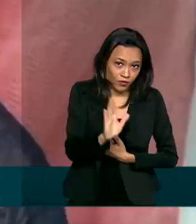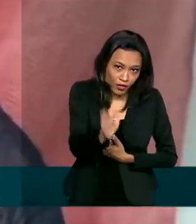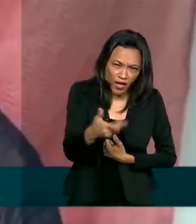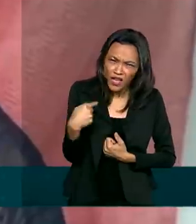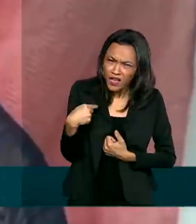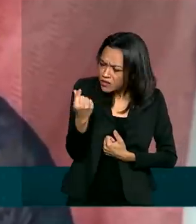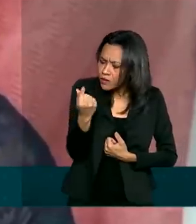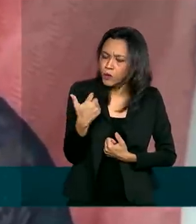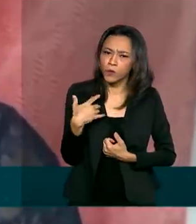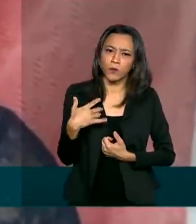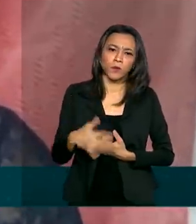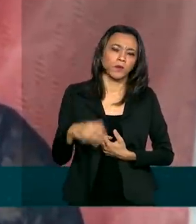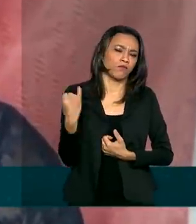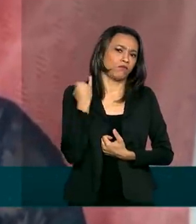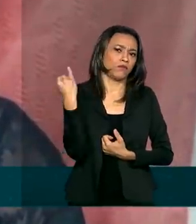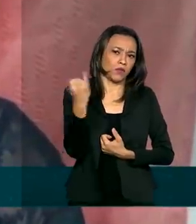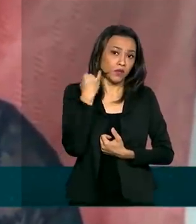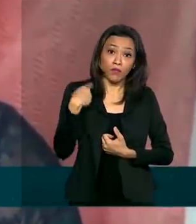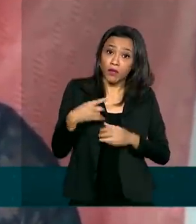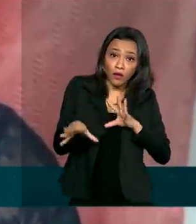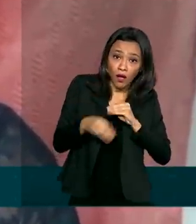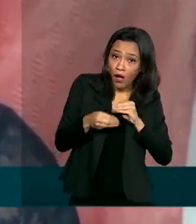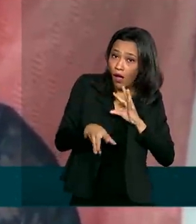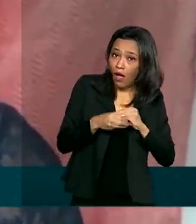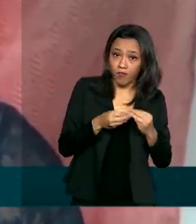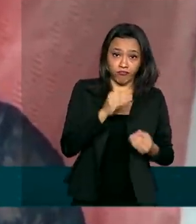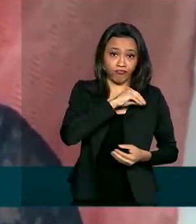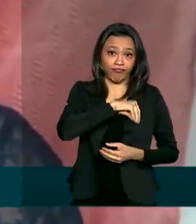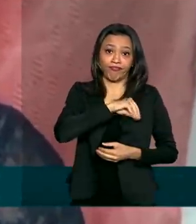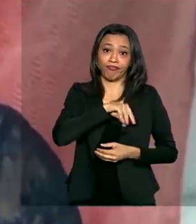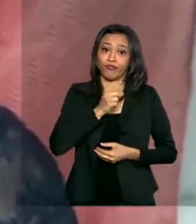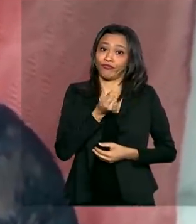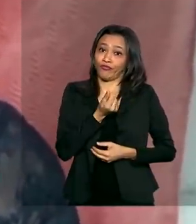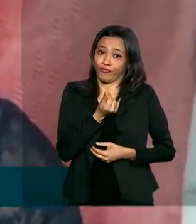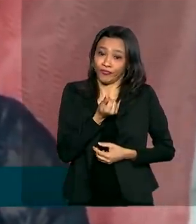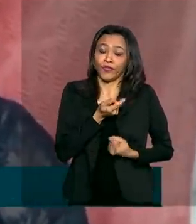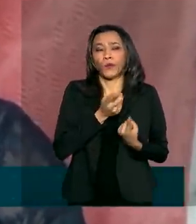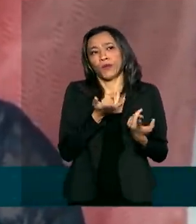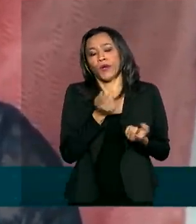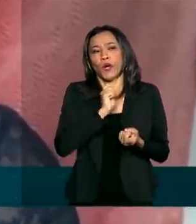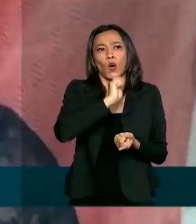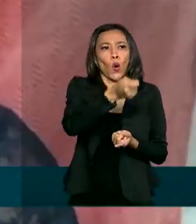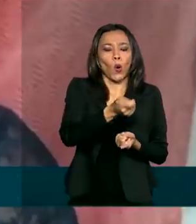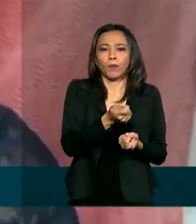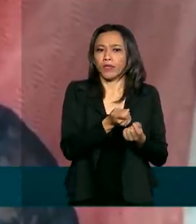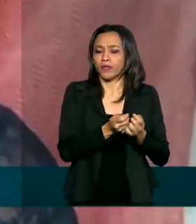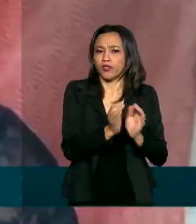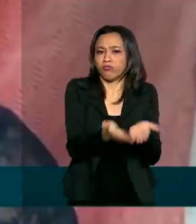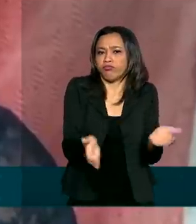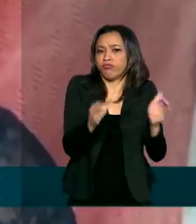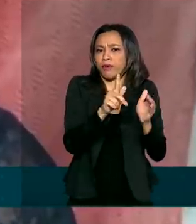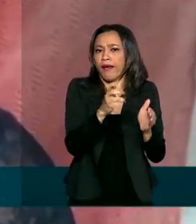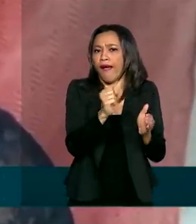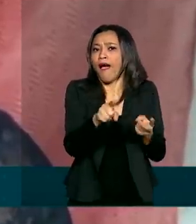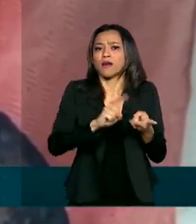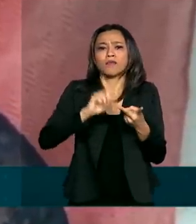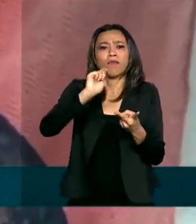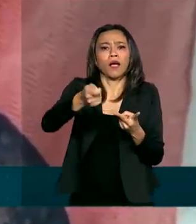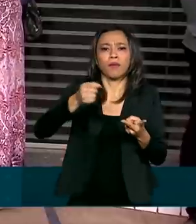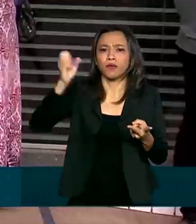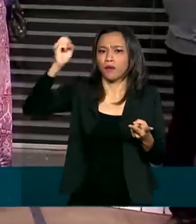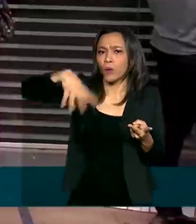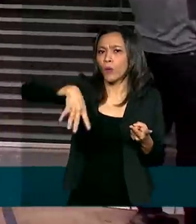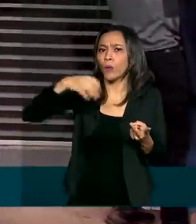sido muito importante. Tem complementado na renda, na compra de um bujão de gás, no pagamento de uma luz, na